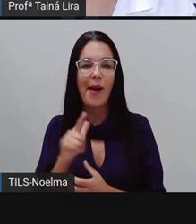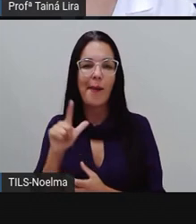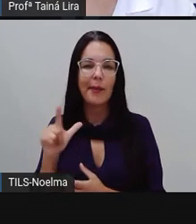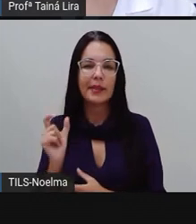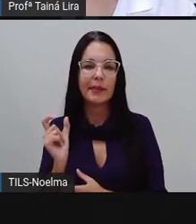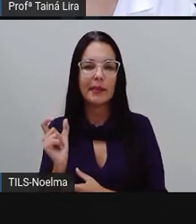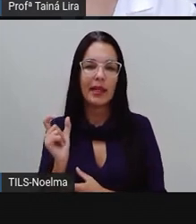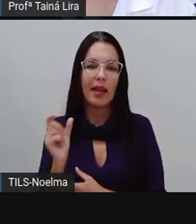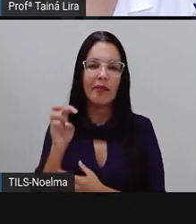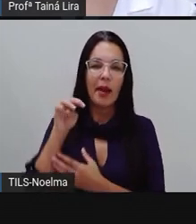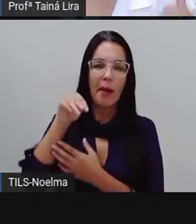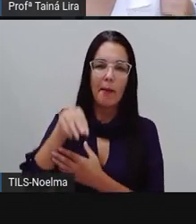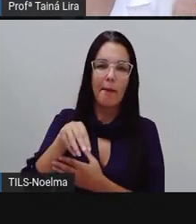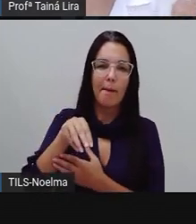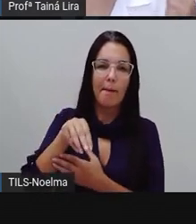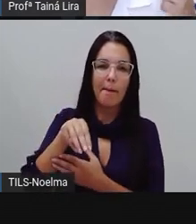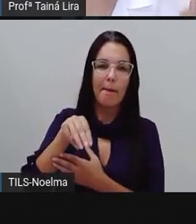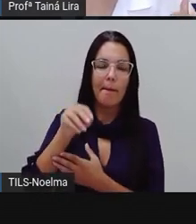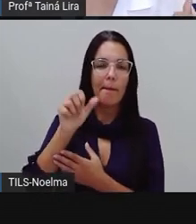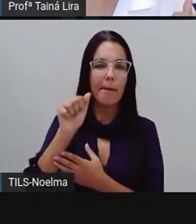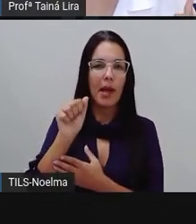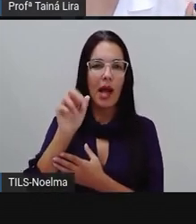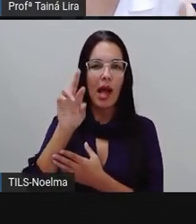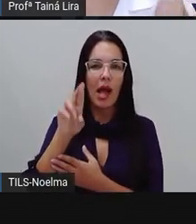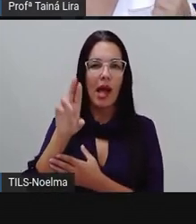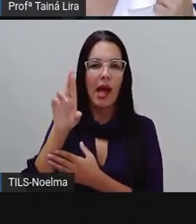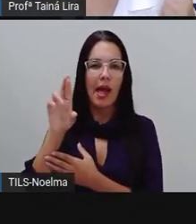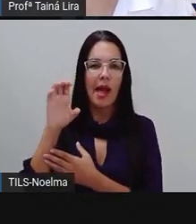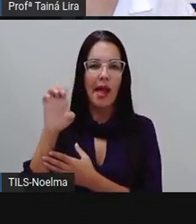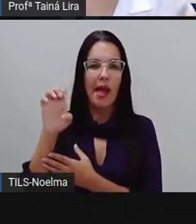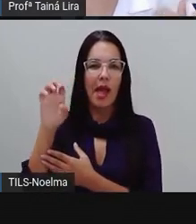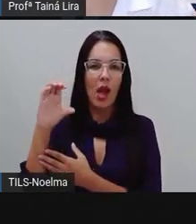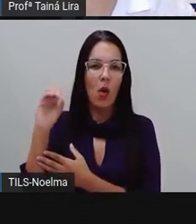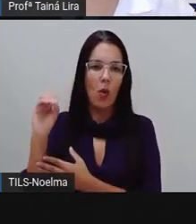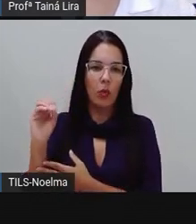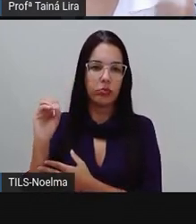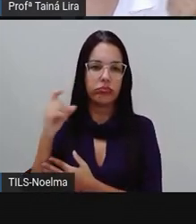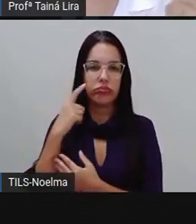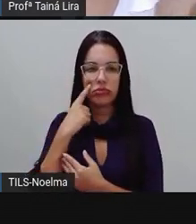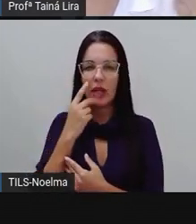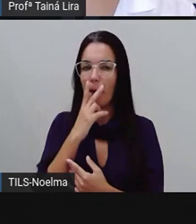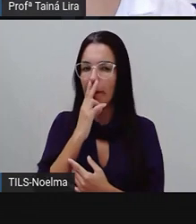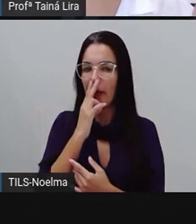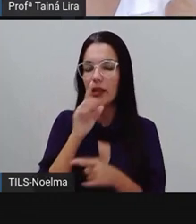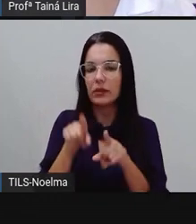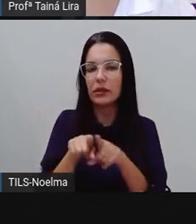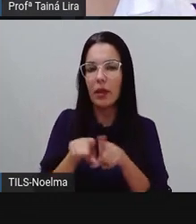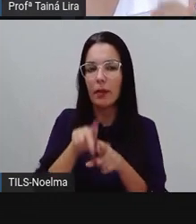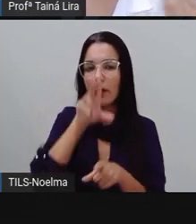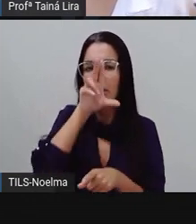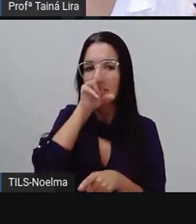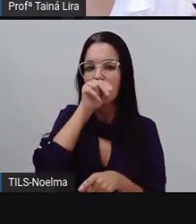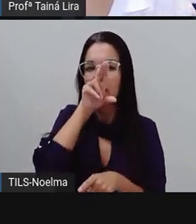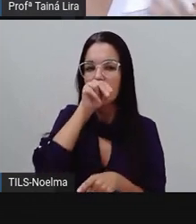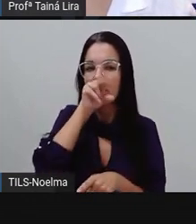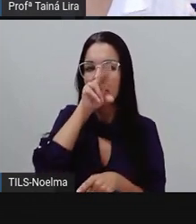Marreco. Tinha a palavra marreco lá na história? Tinha marreco, ó. Marreco.